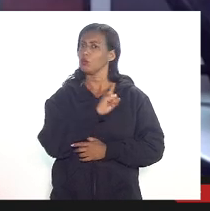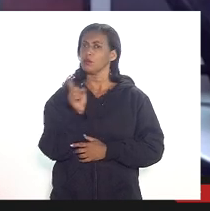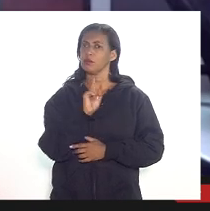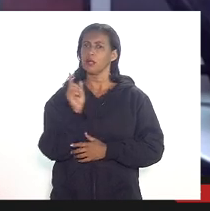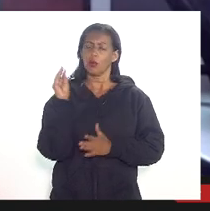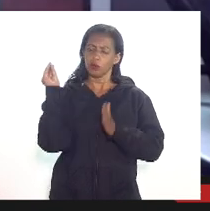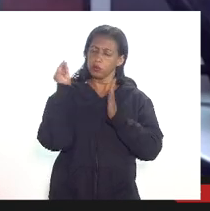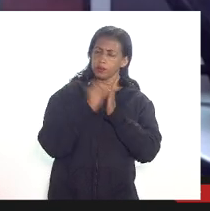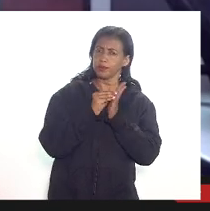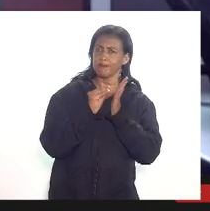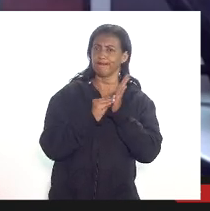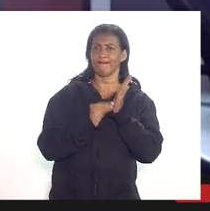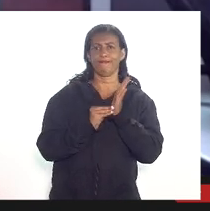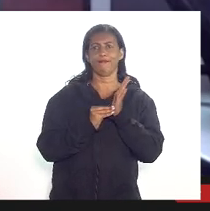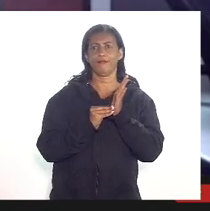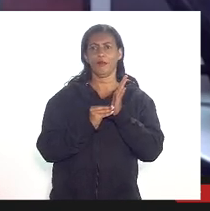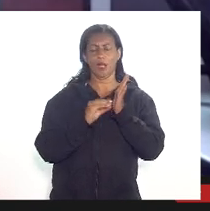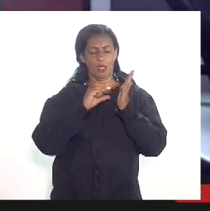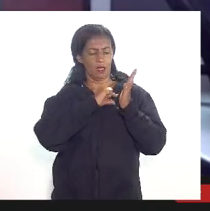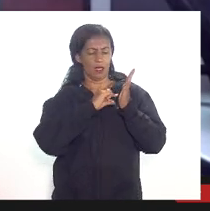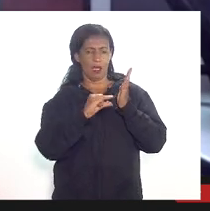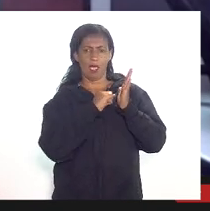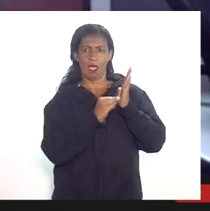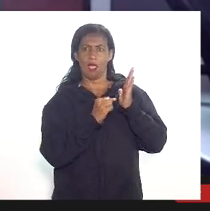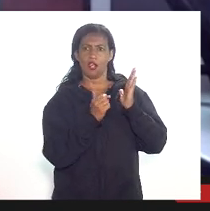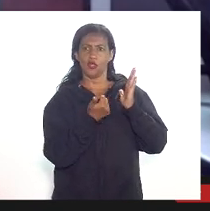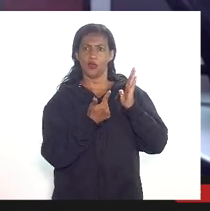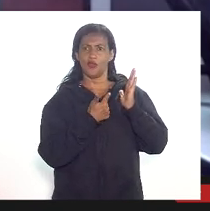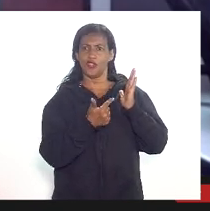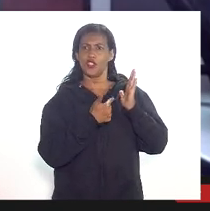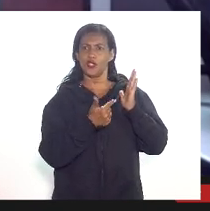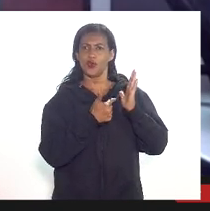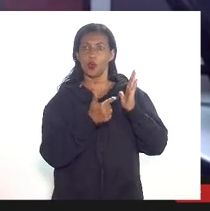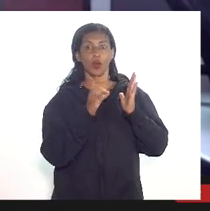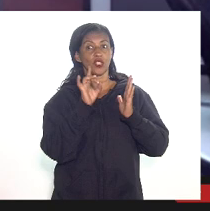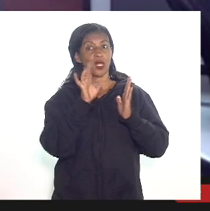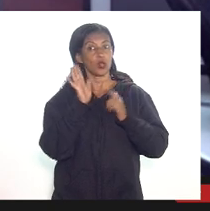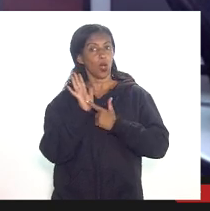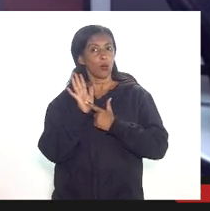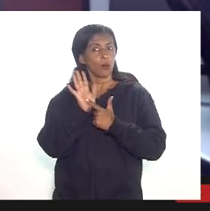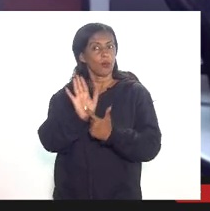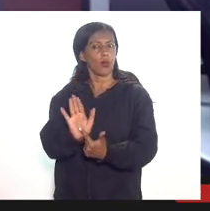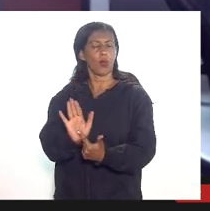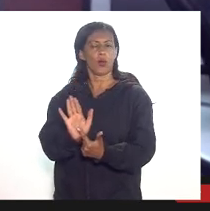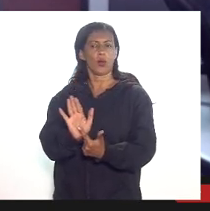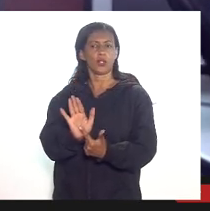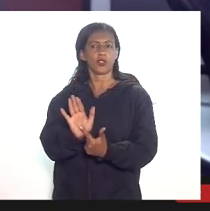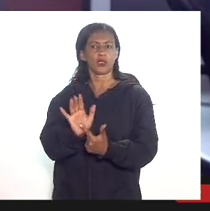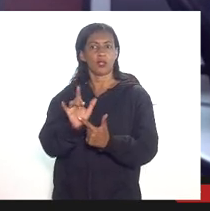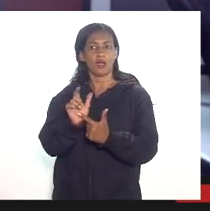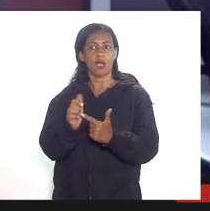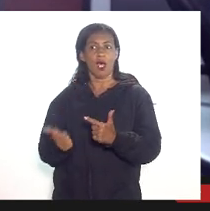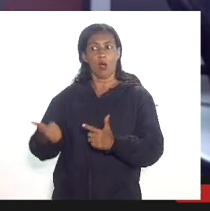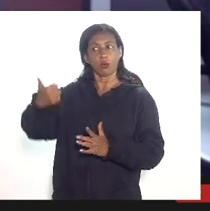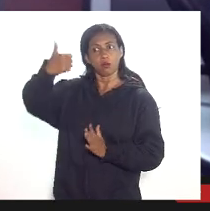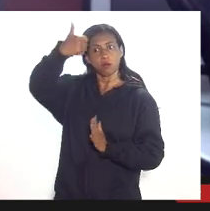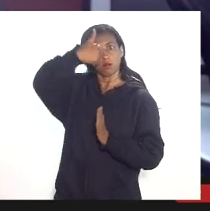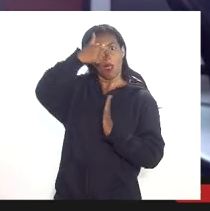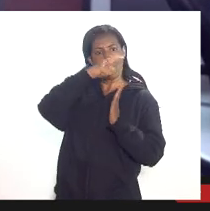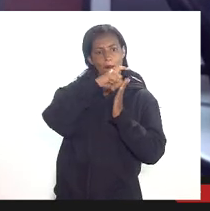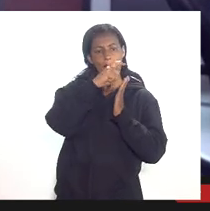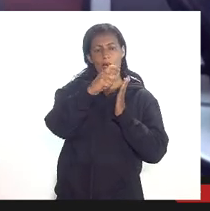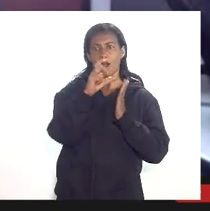deduções possíveis. No artigo 22 desse decreto ele apenas faz remissão exatamente ao parágrafo 1º do artigo